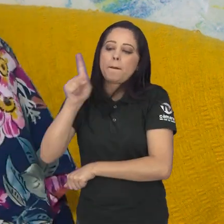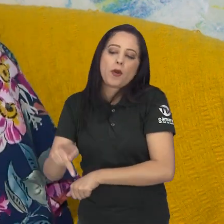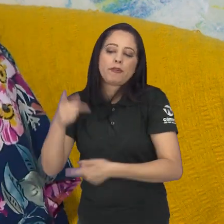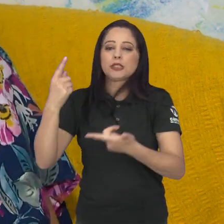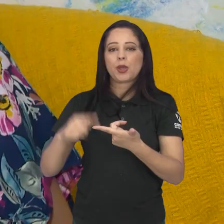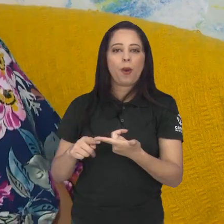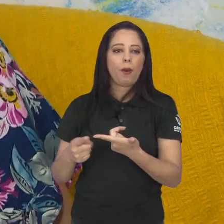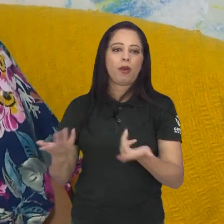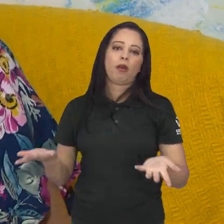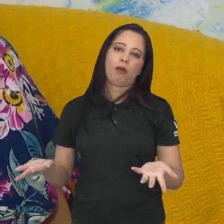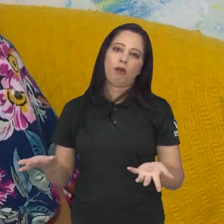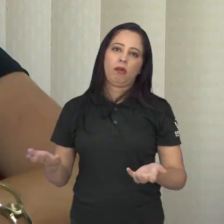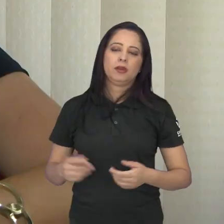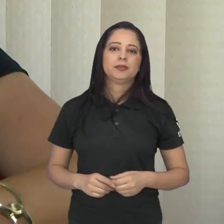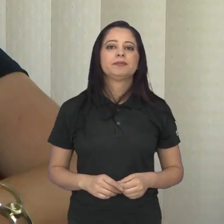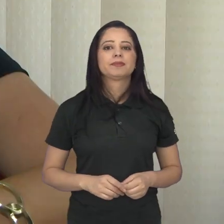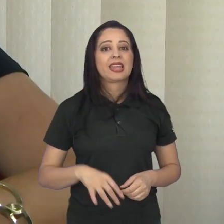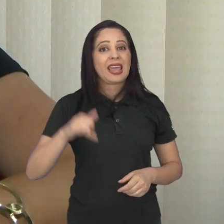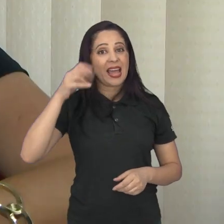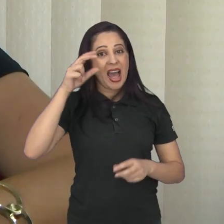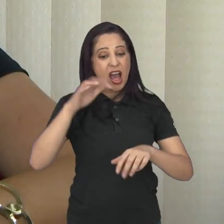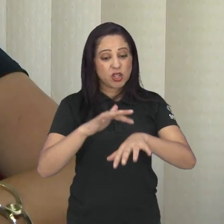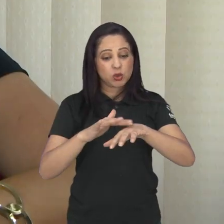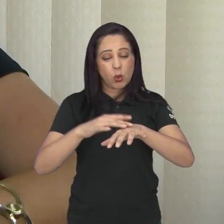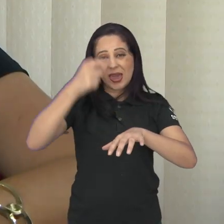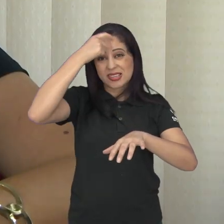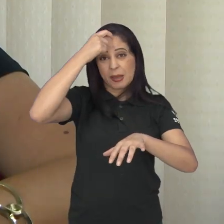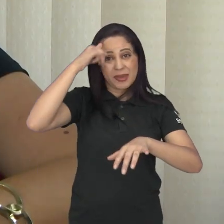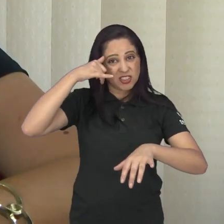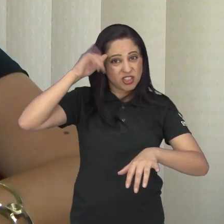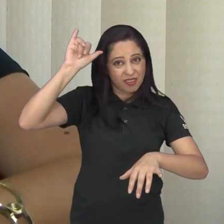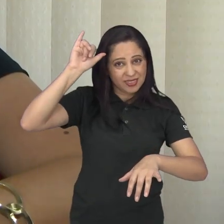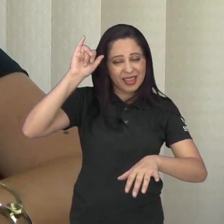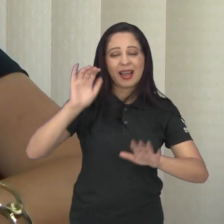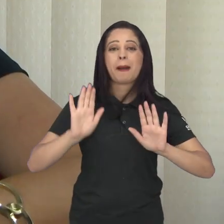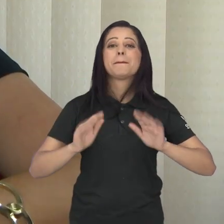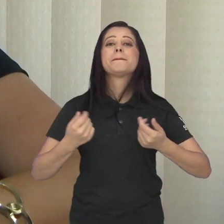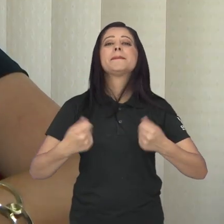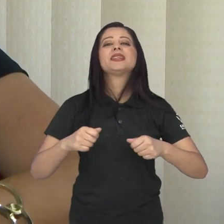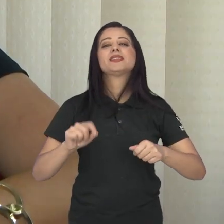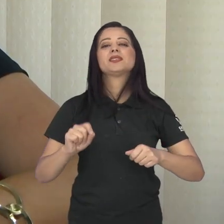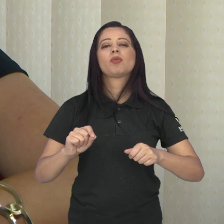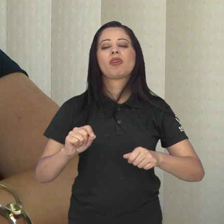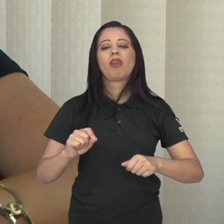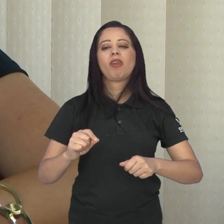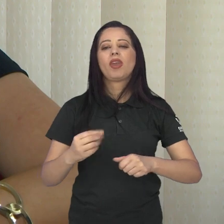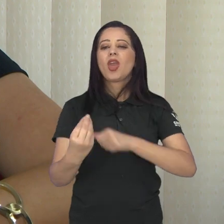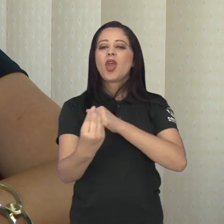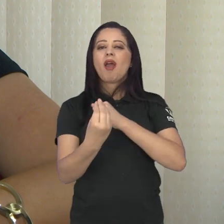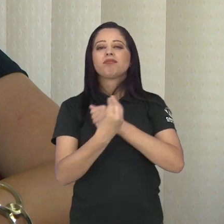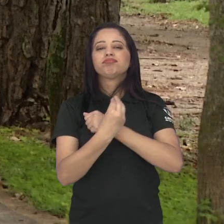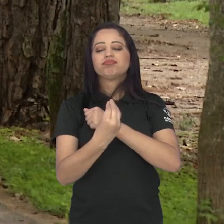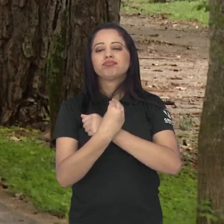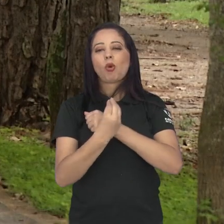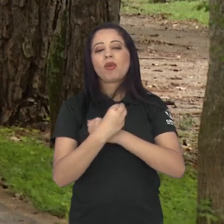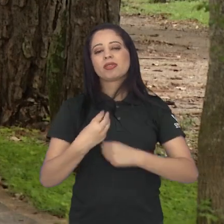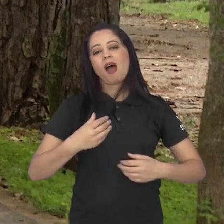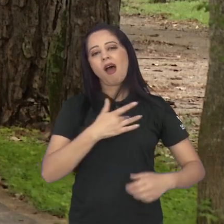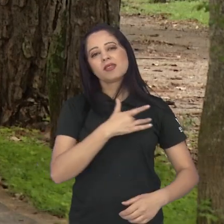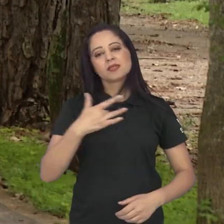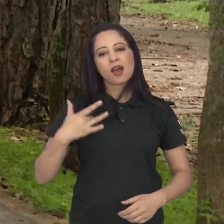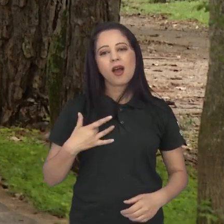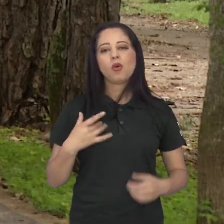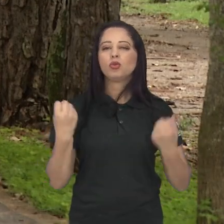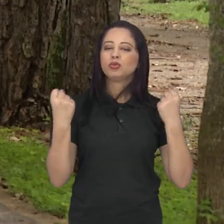das crianças pequenininhas. E para evitar as doenças mentais, a psicóloga reforça que é preciso investir no próprio bem-estar, com atividades